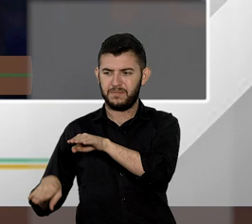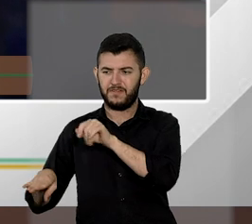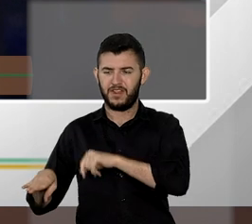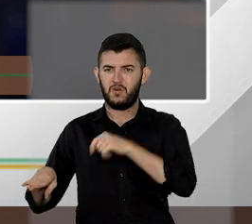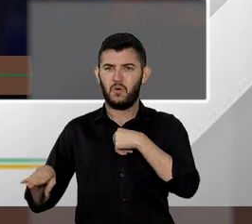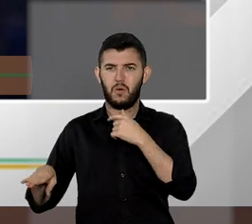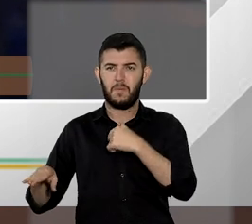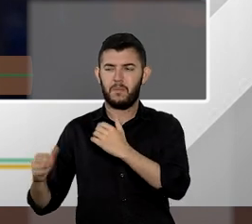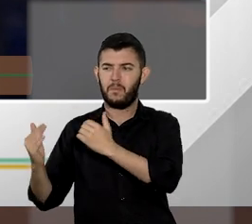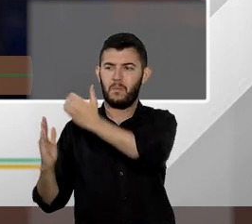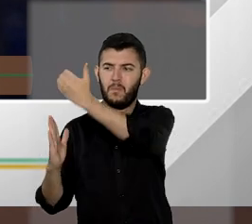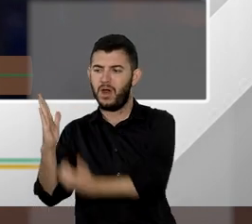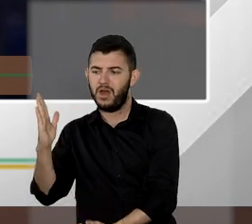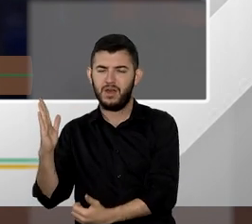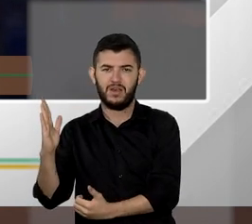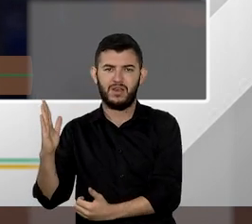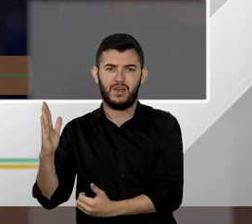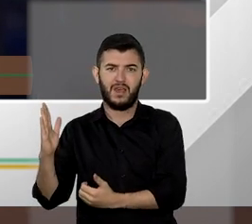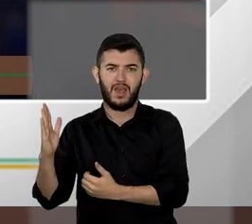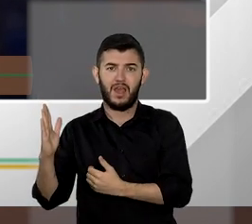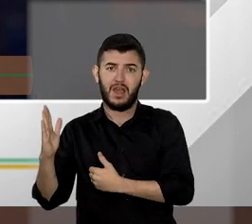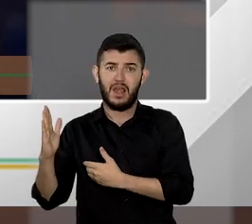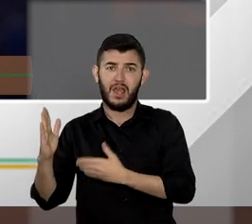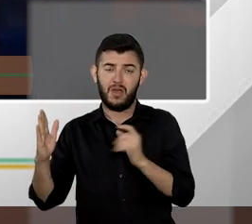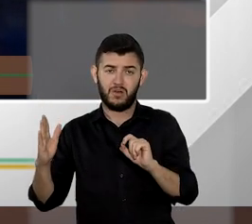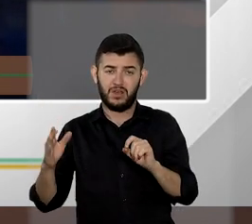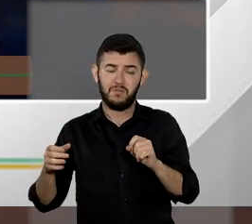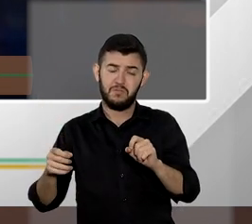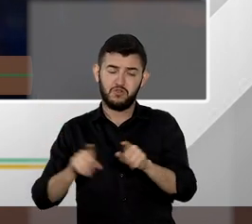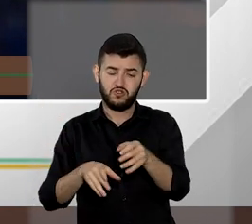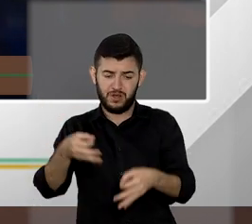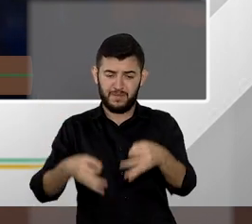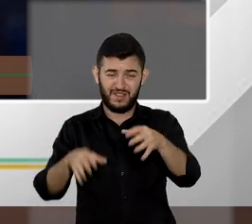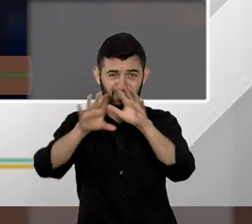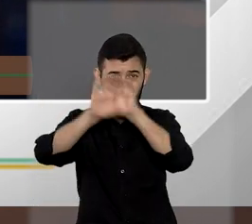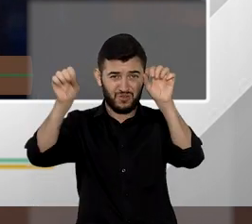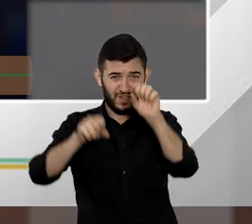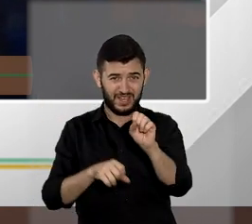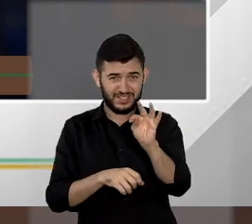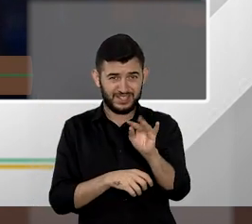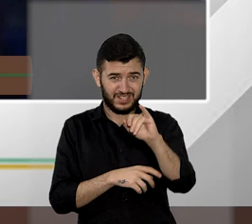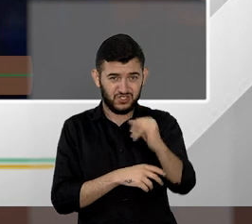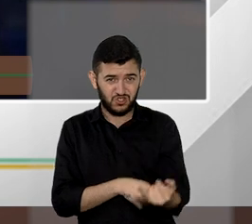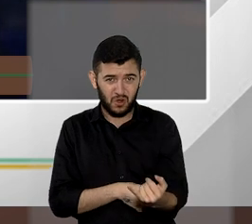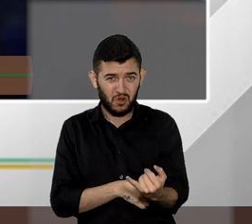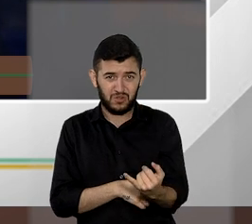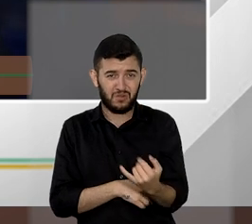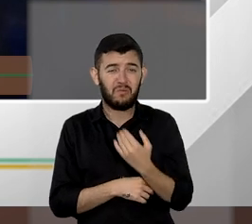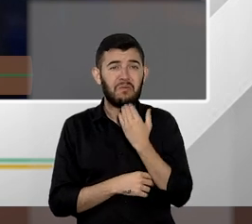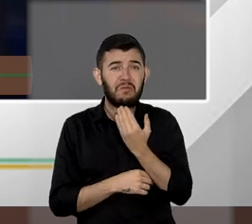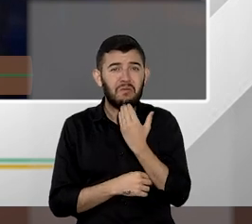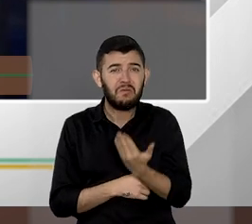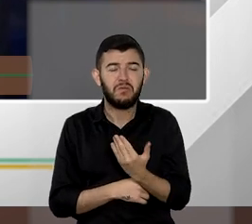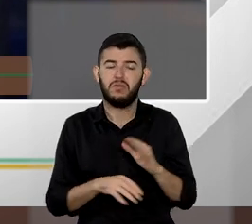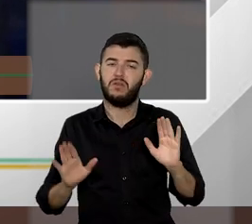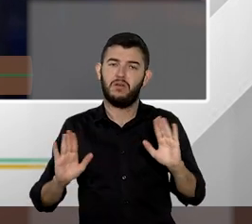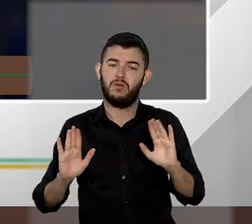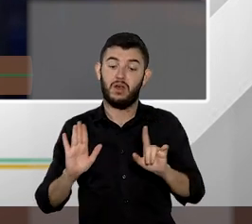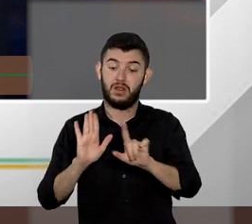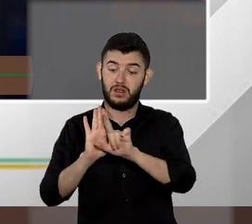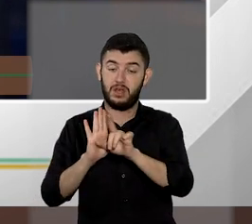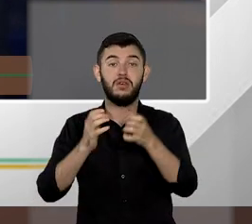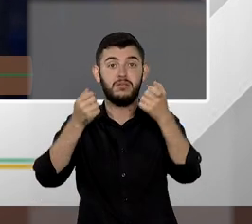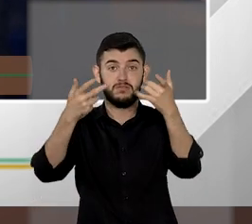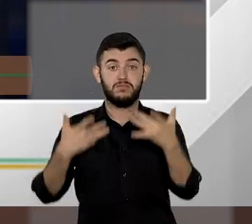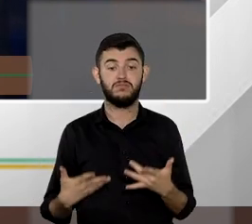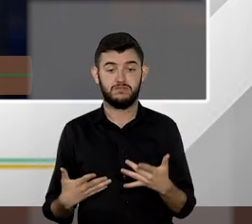justiça não não é isso que a emenda diz e certamente não será isso que a legislação regulamentadora dirá aí e